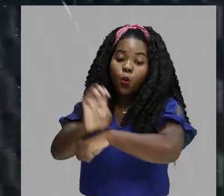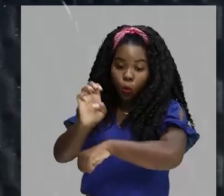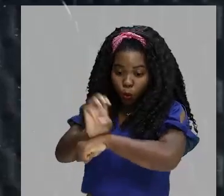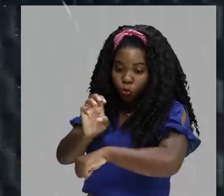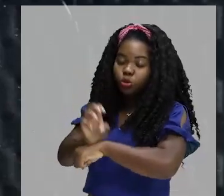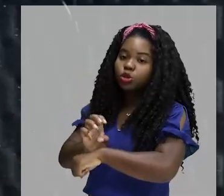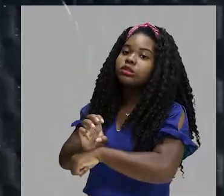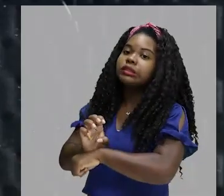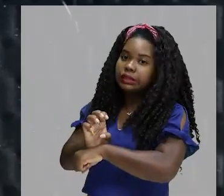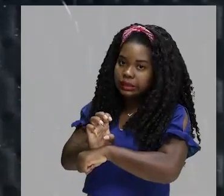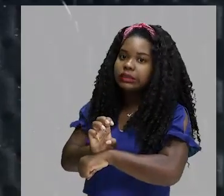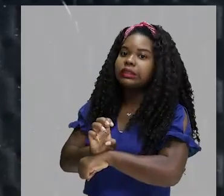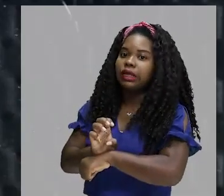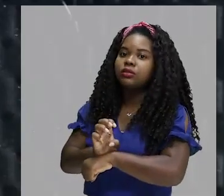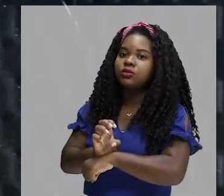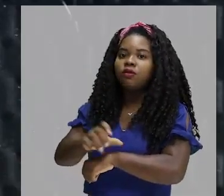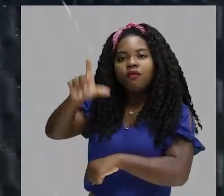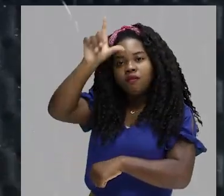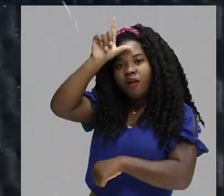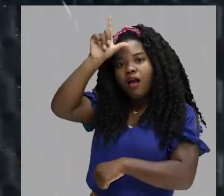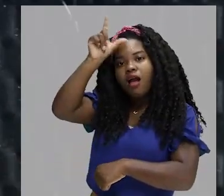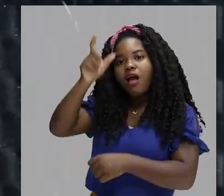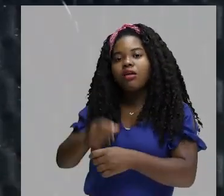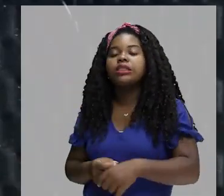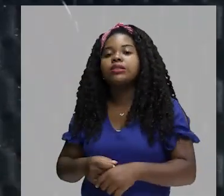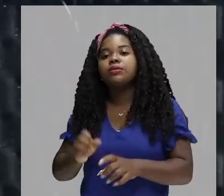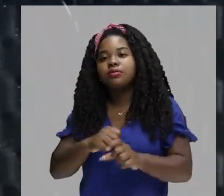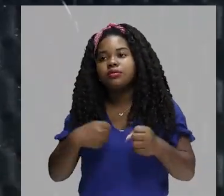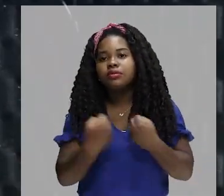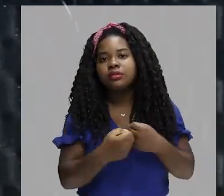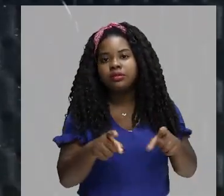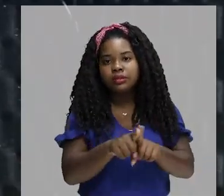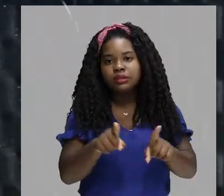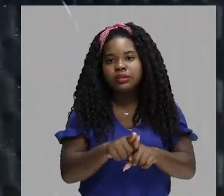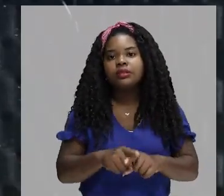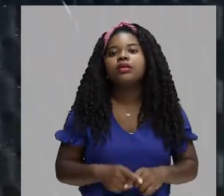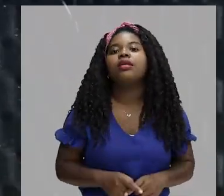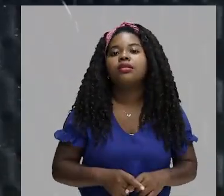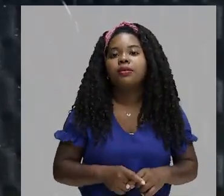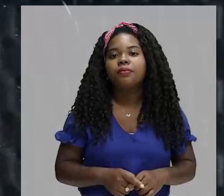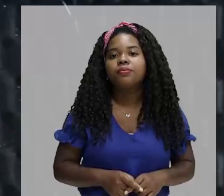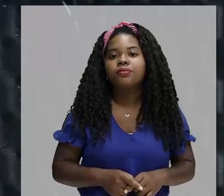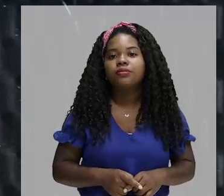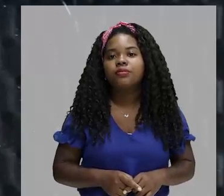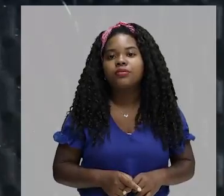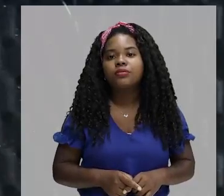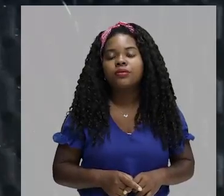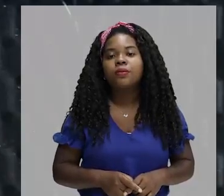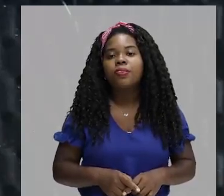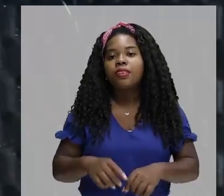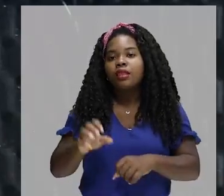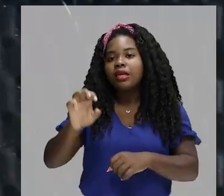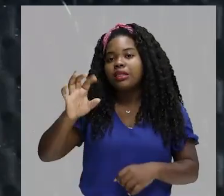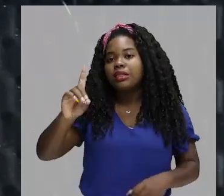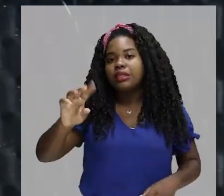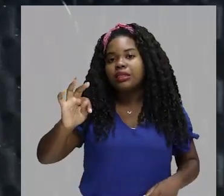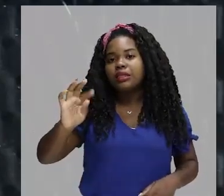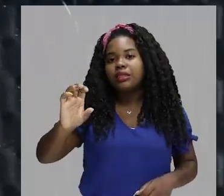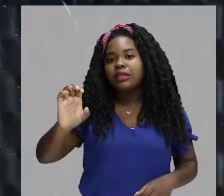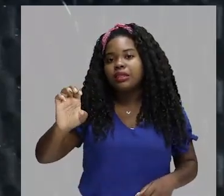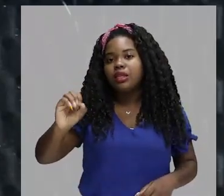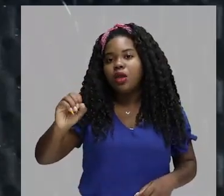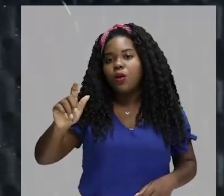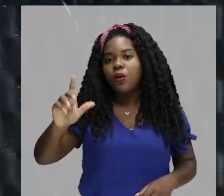presente nessas sociedades. E o estado de natureza teocrática. Além do estado de natureza teocrática,